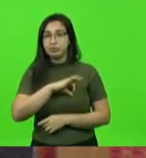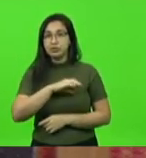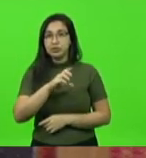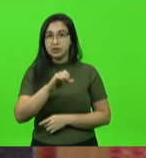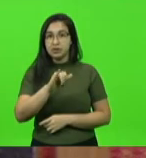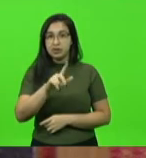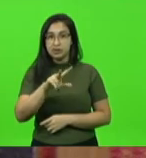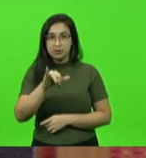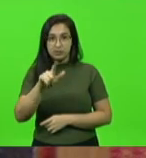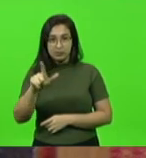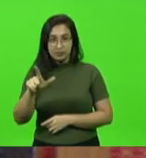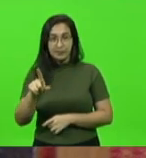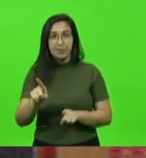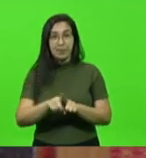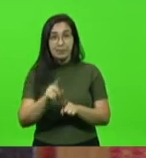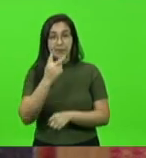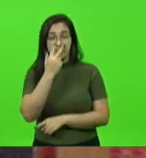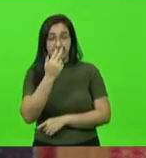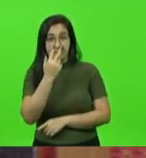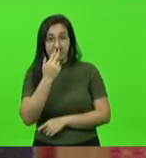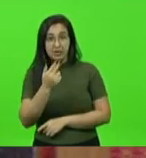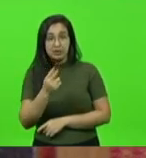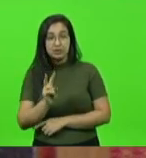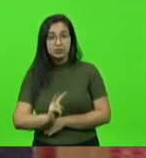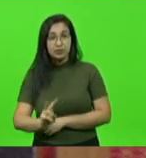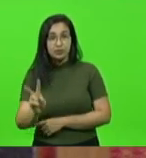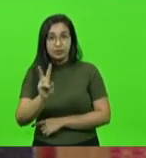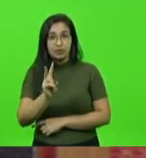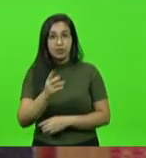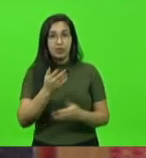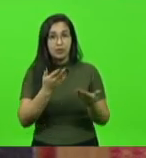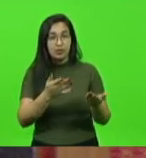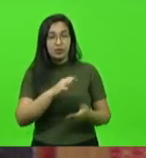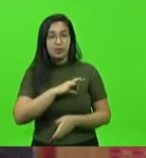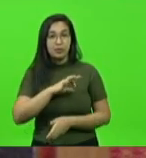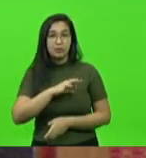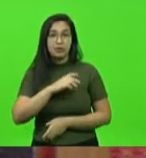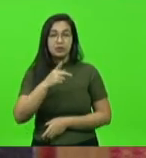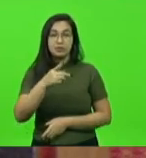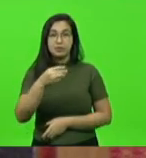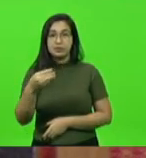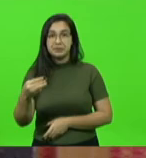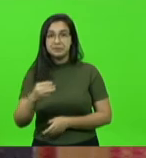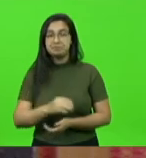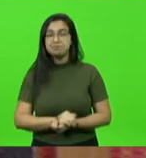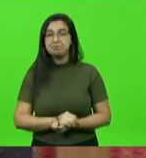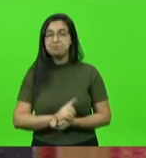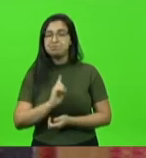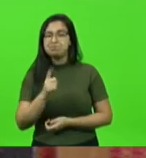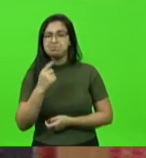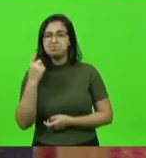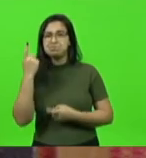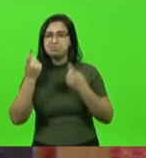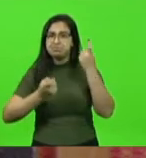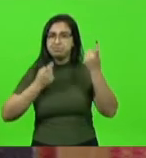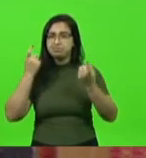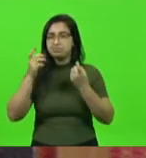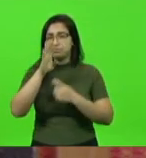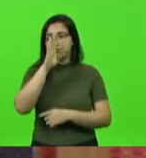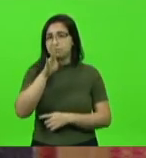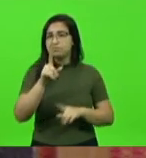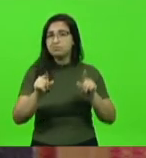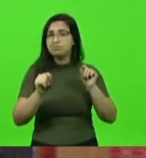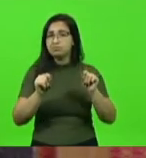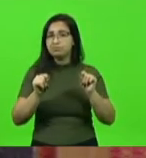destinado à polícia militar é a nossa preocupação principalmente com